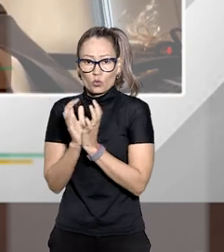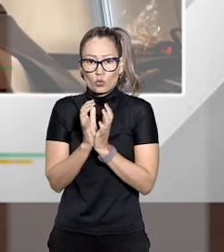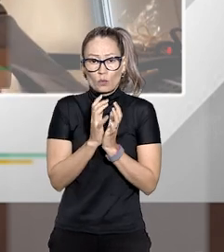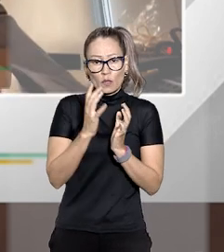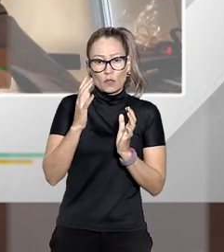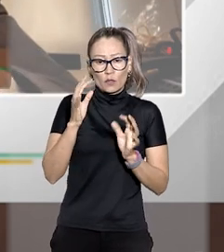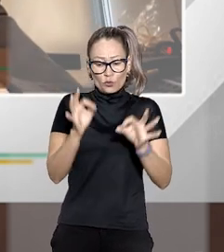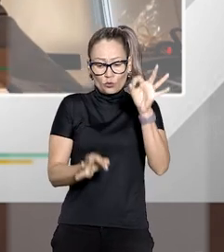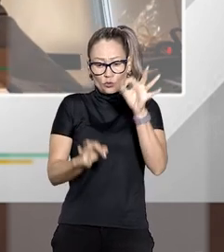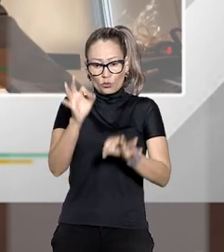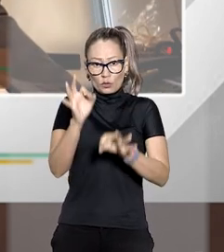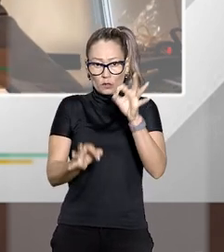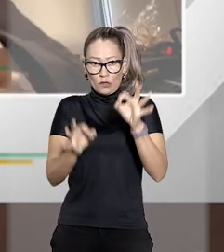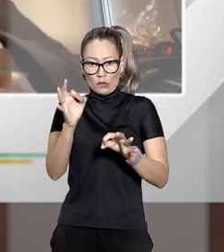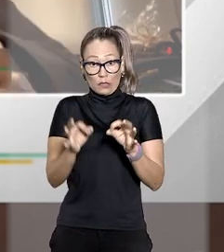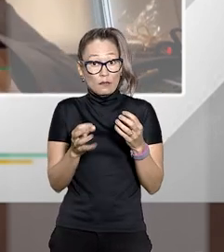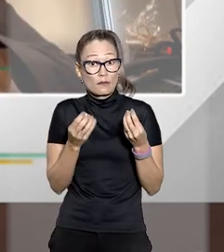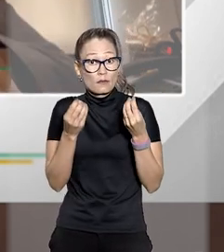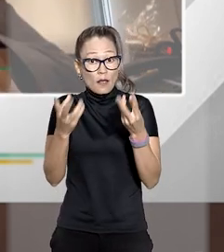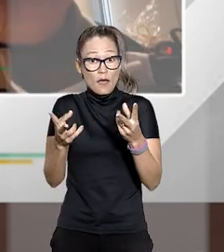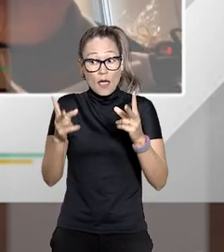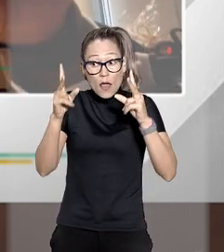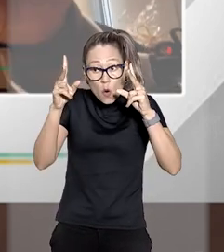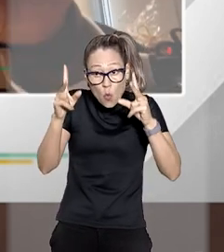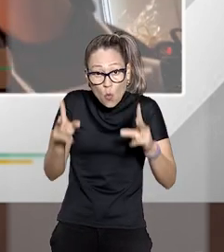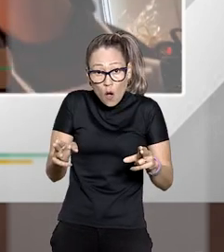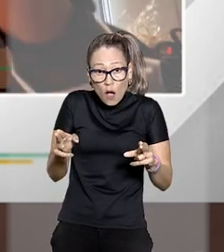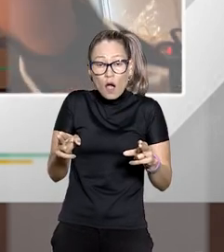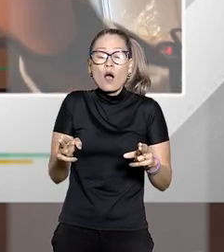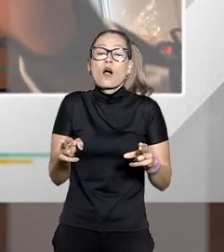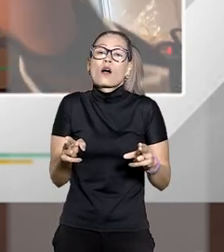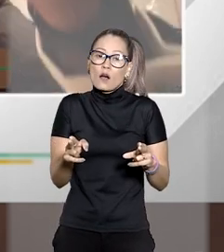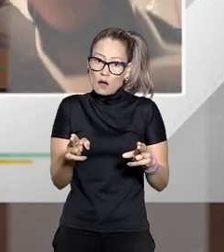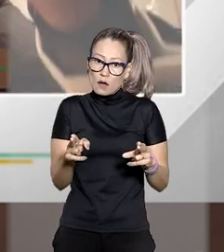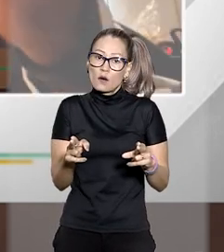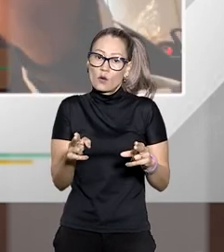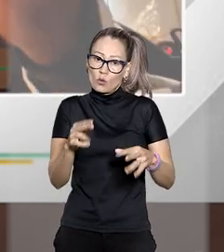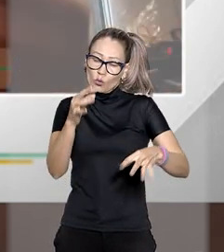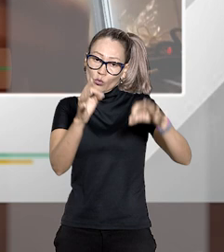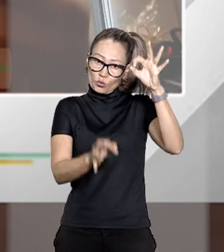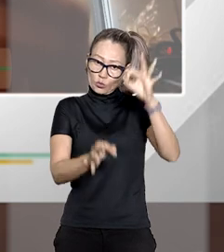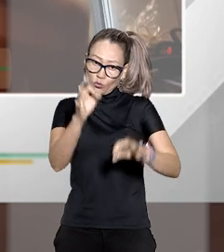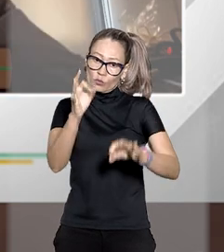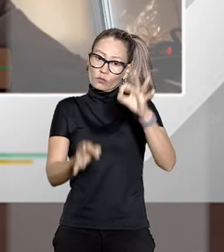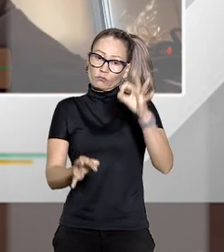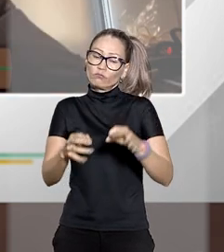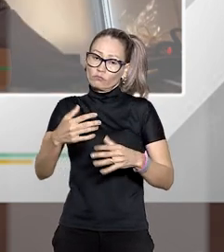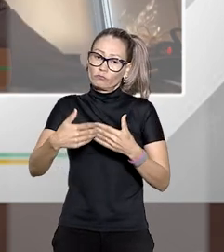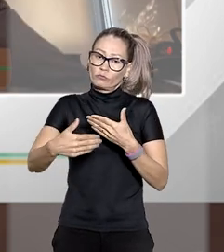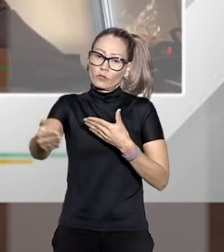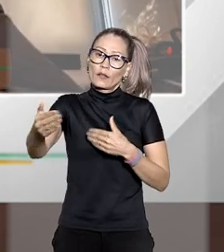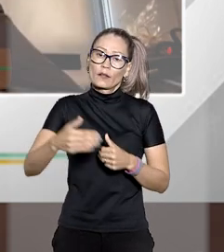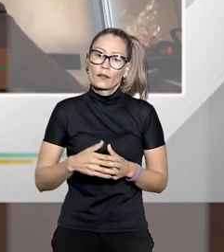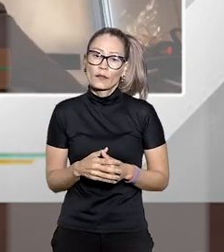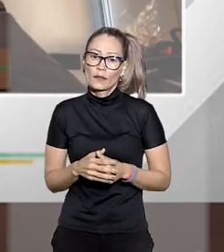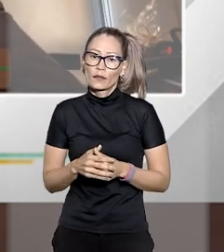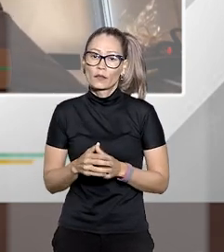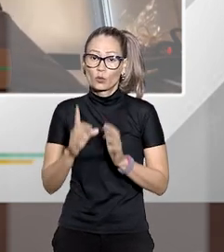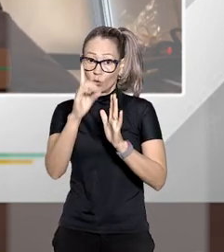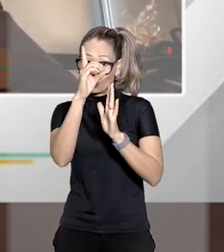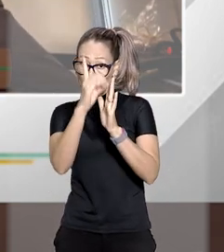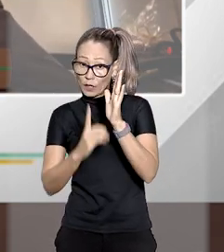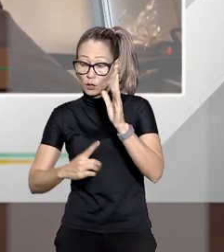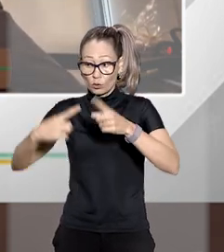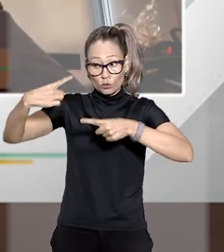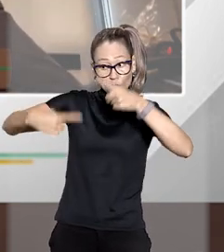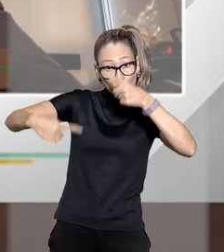jurídica dada se o caso for o mesmo a questão jurídica aposta subjacente é a mesma o direito ali que está